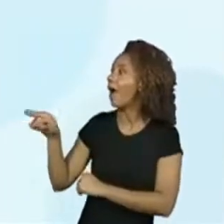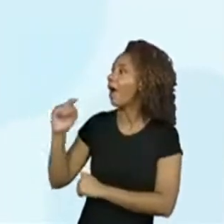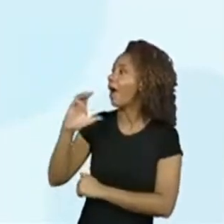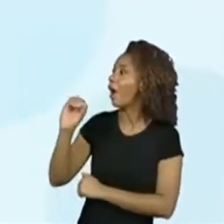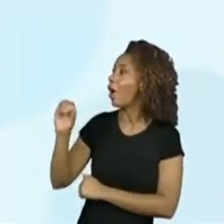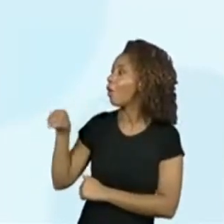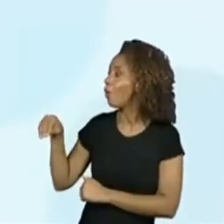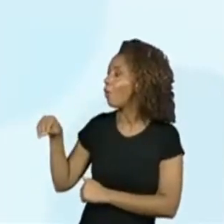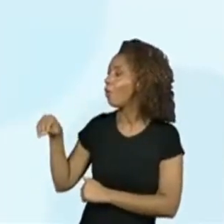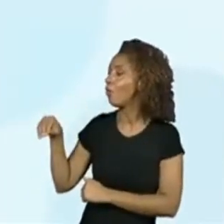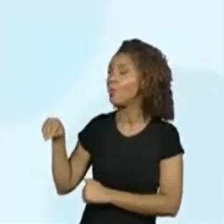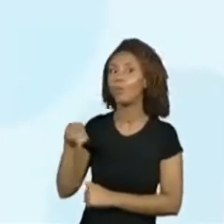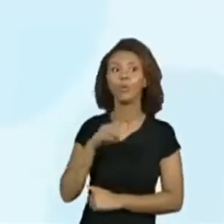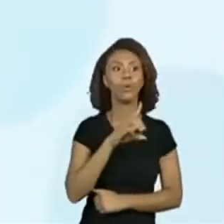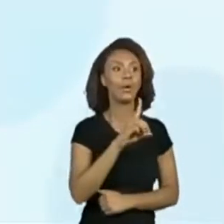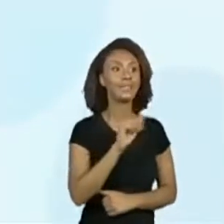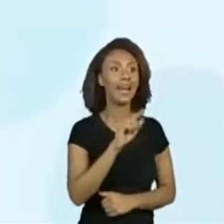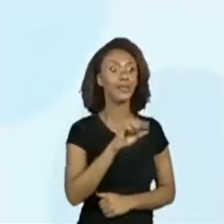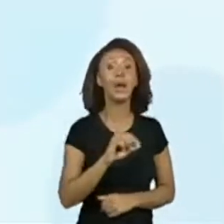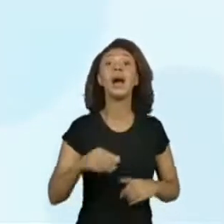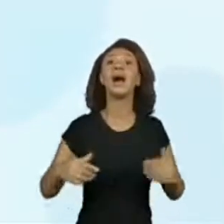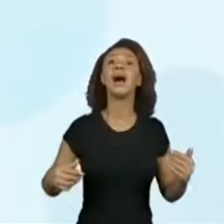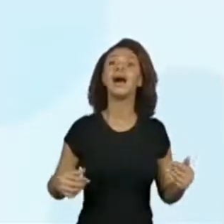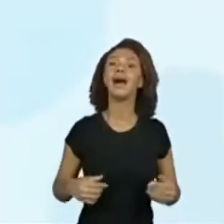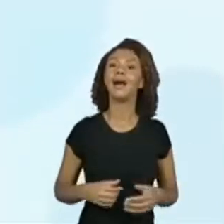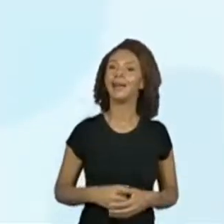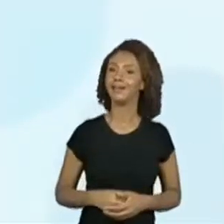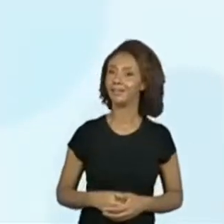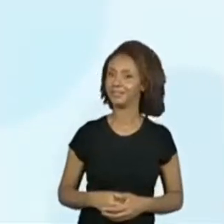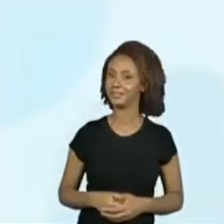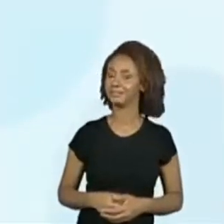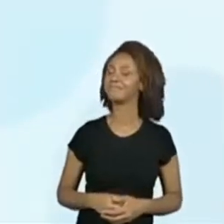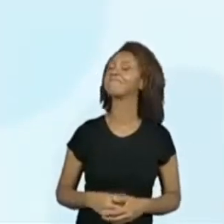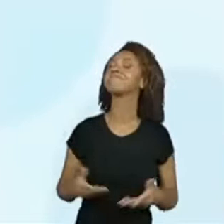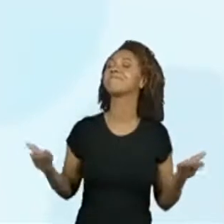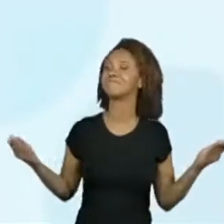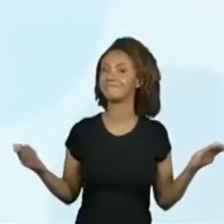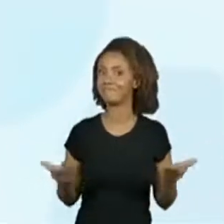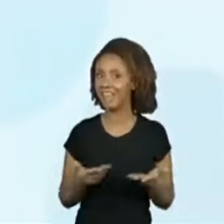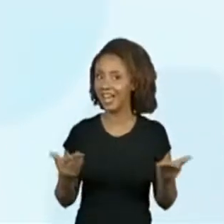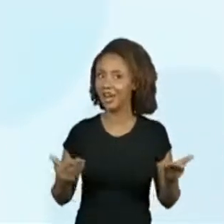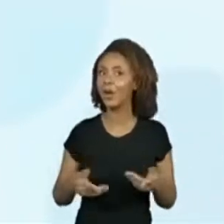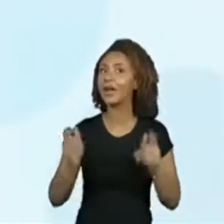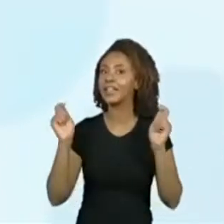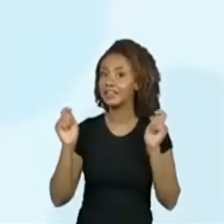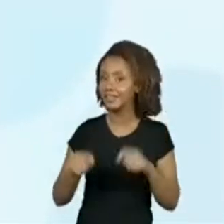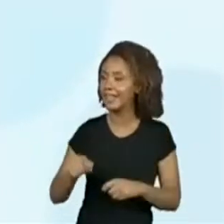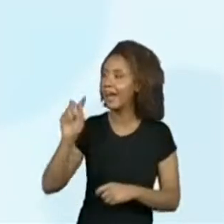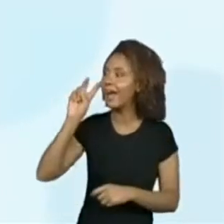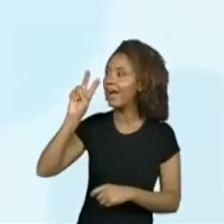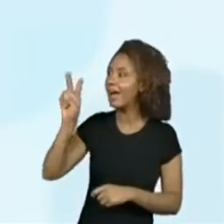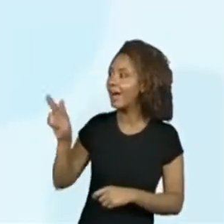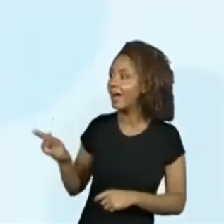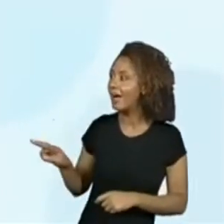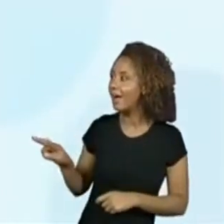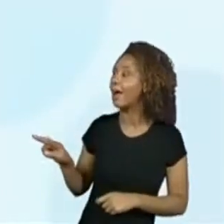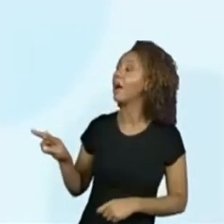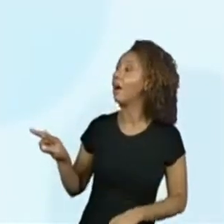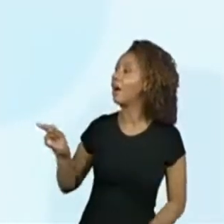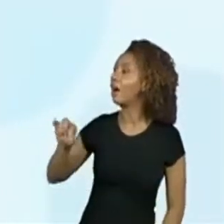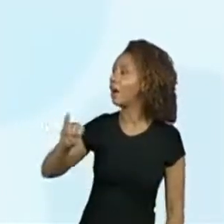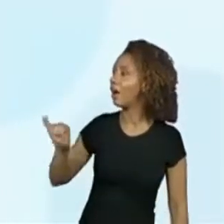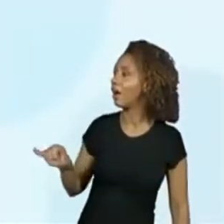Dado. Dado. Ah, professora. Então, lemos aqui, ó. Jogo com... Dado.